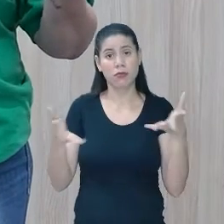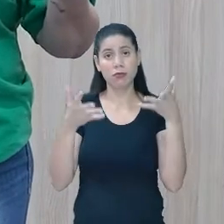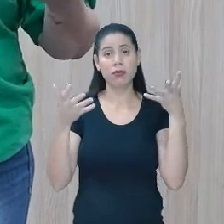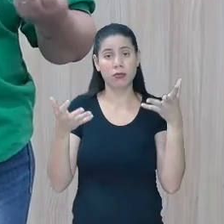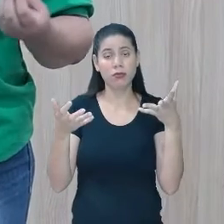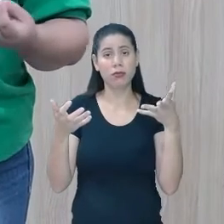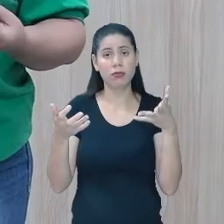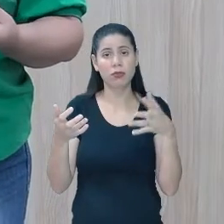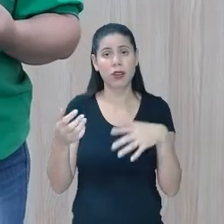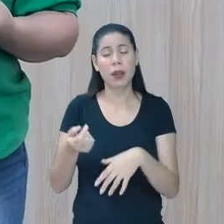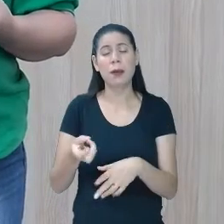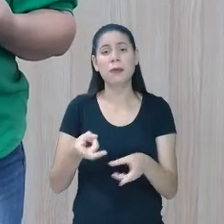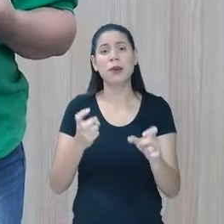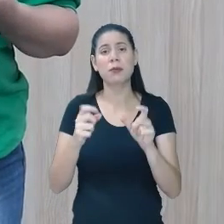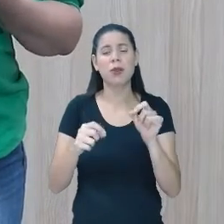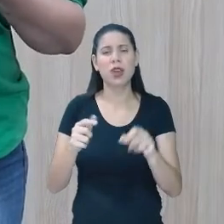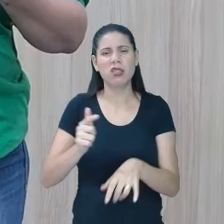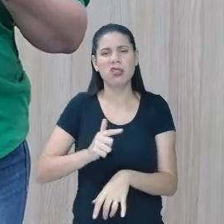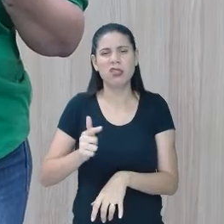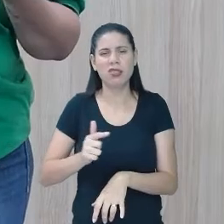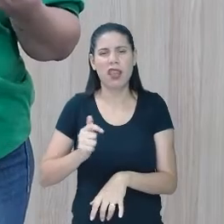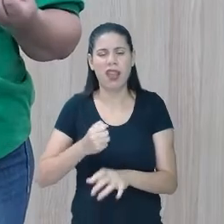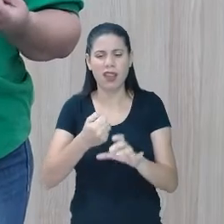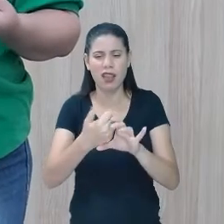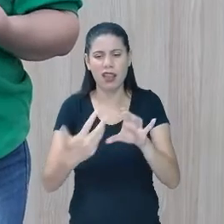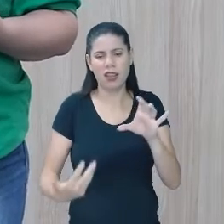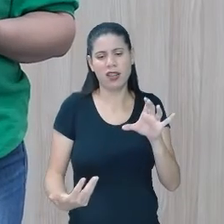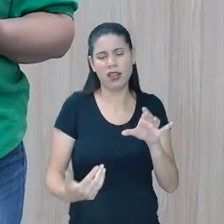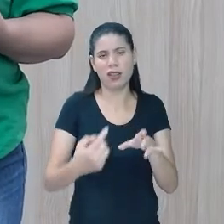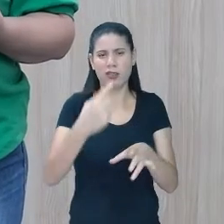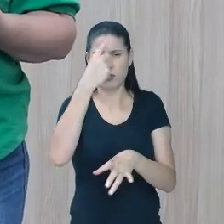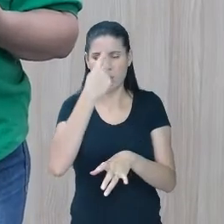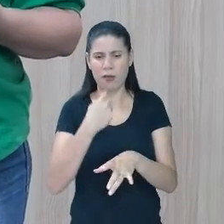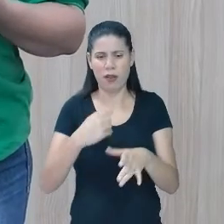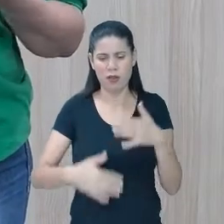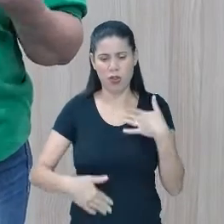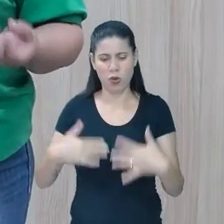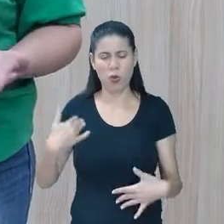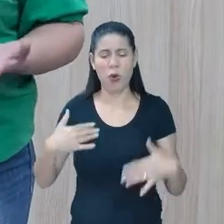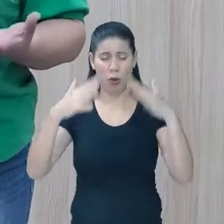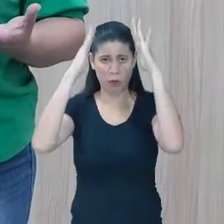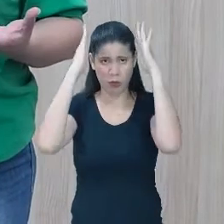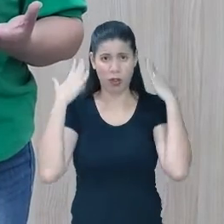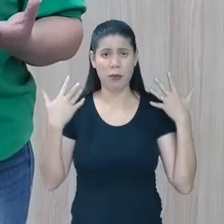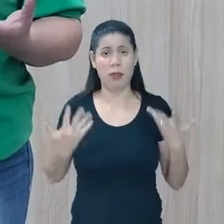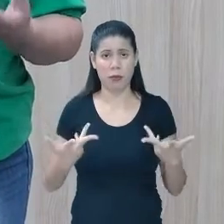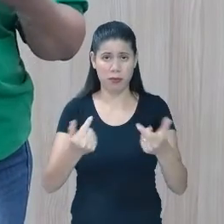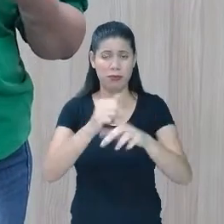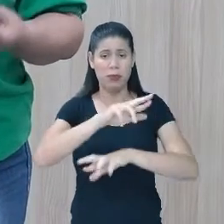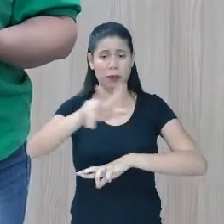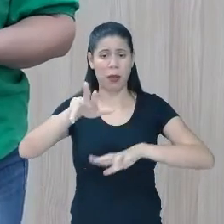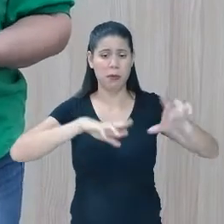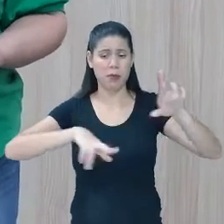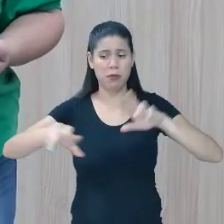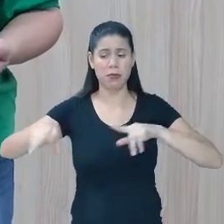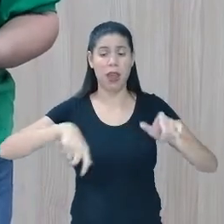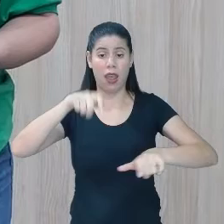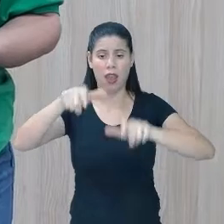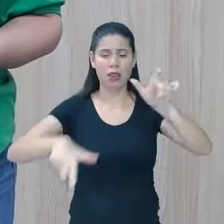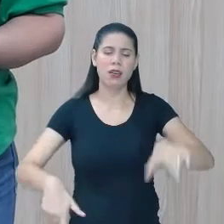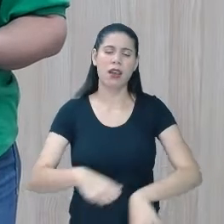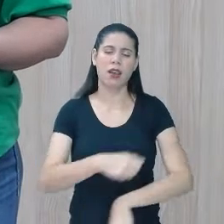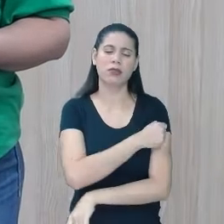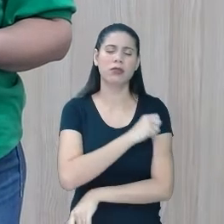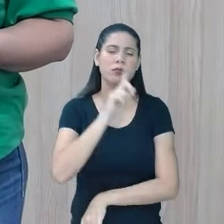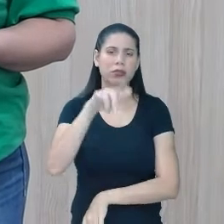têm tamanhos, jeitos, cabelos, corpos, habilidades diferentes. E que cada uma é